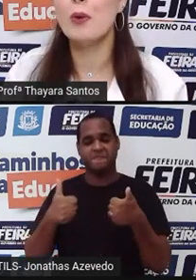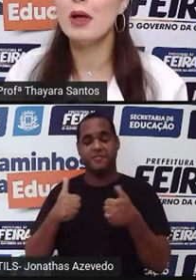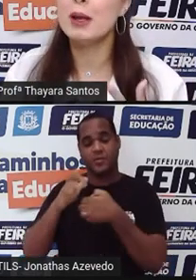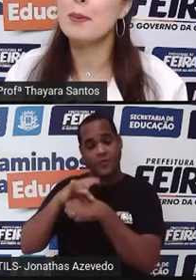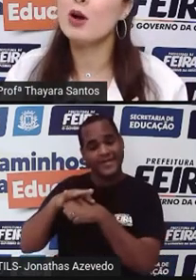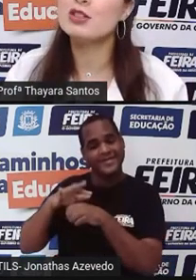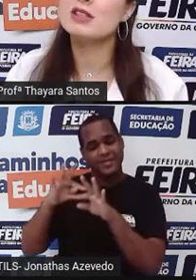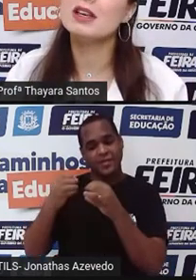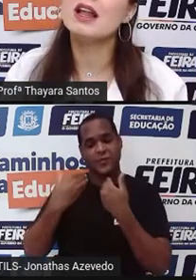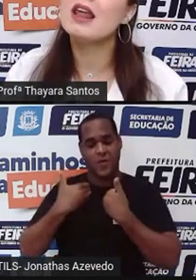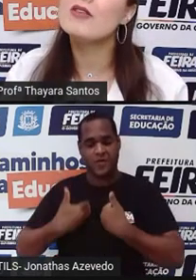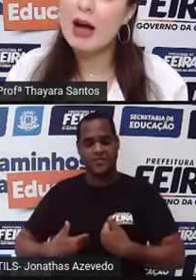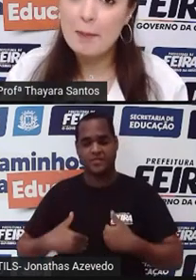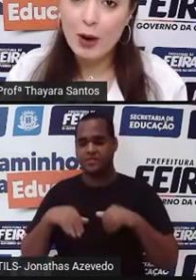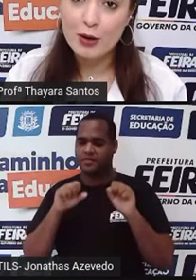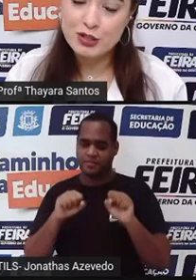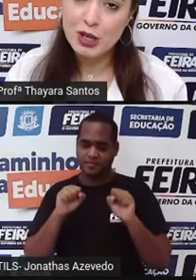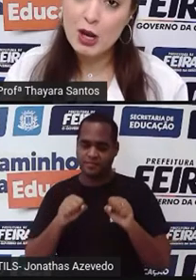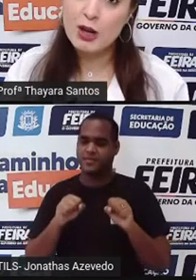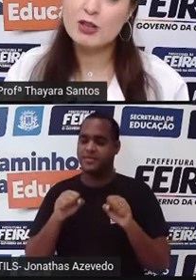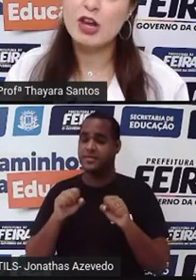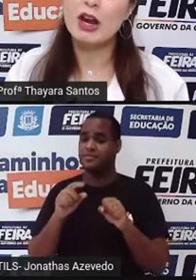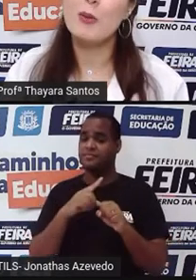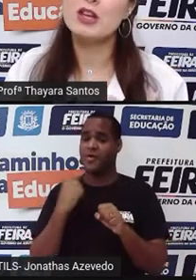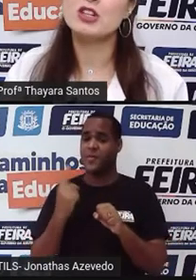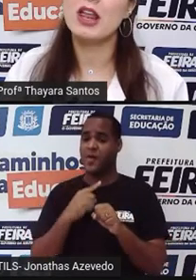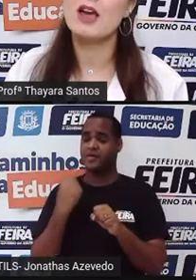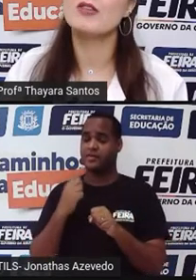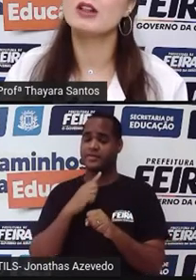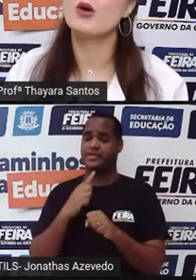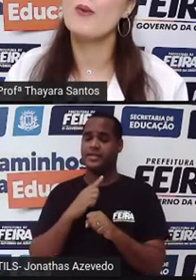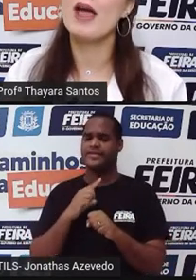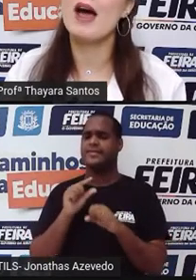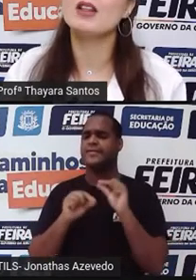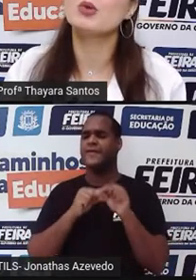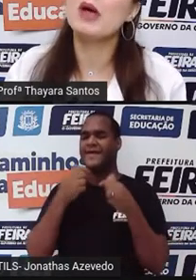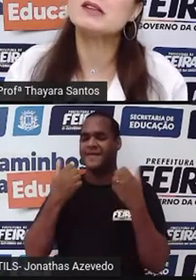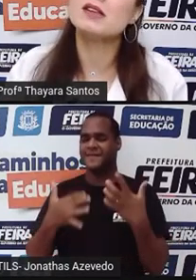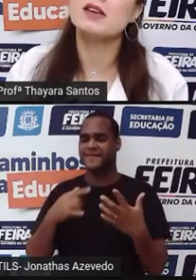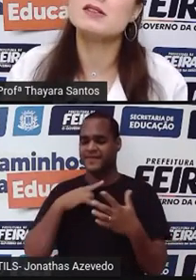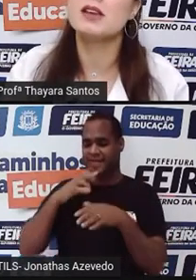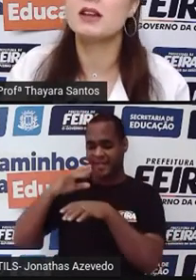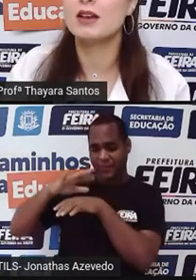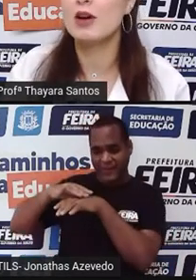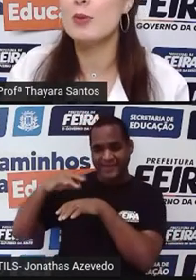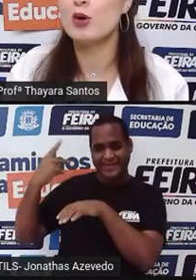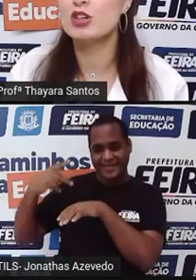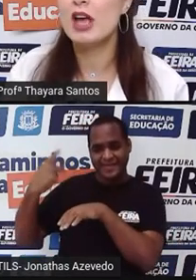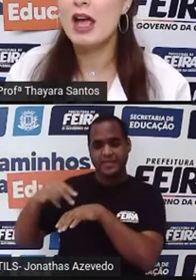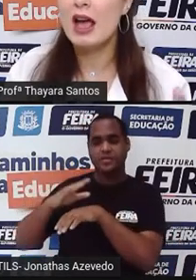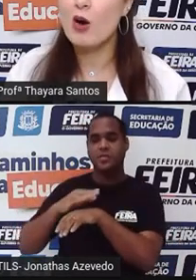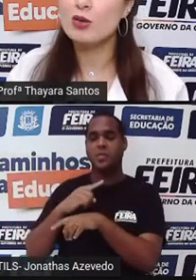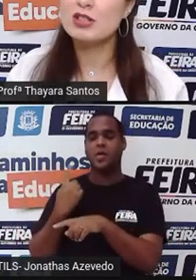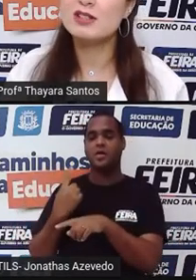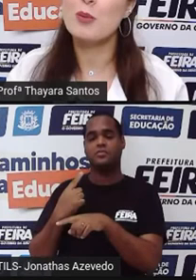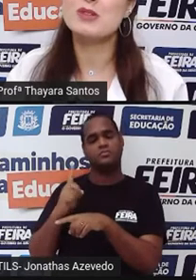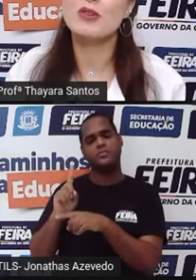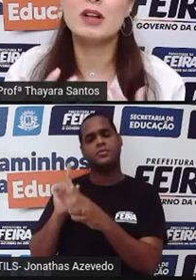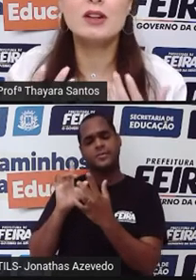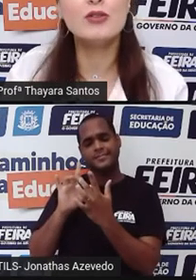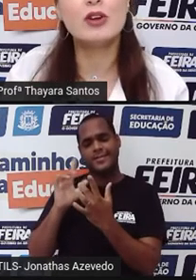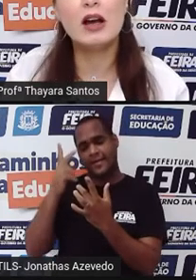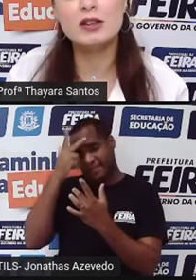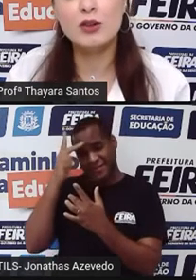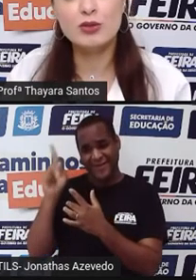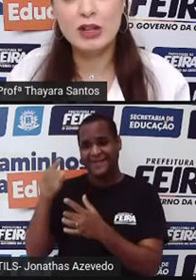do corpo. E pode, sim, levar à morte. E geralmente leva, não é a doença em si que leva à morte. É a condição, a